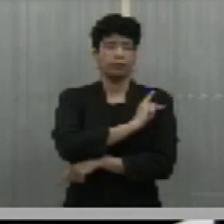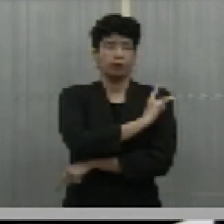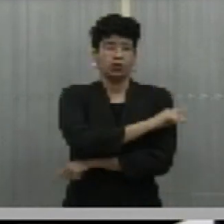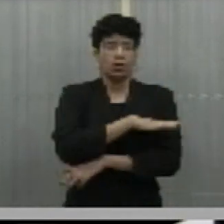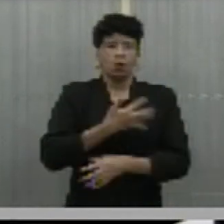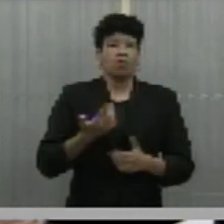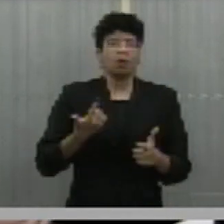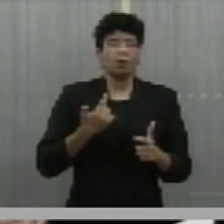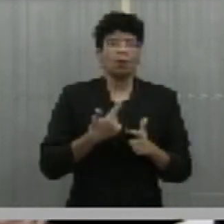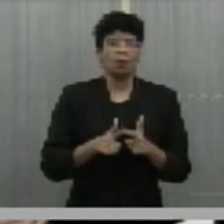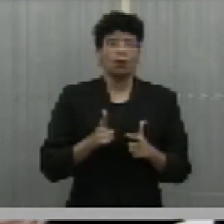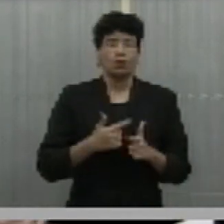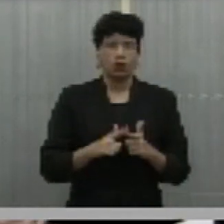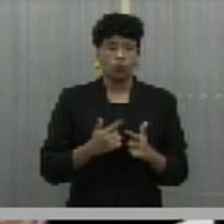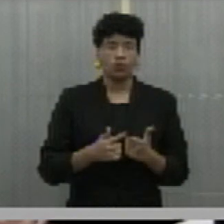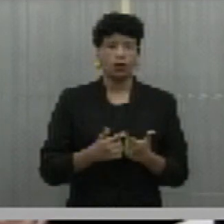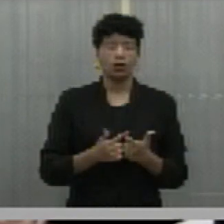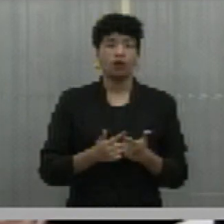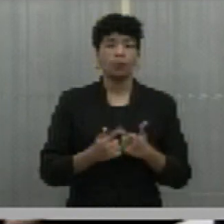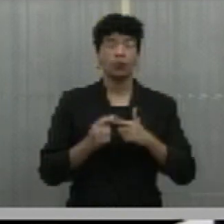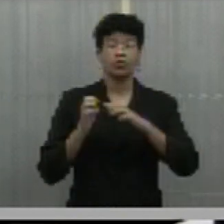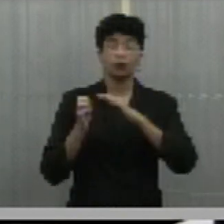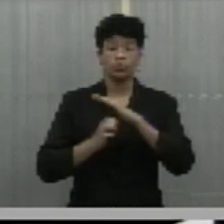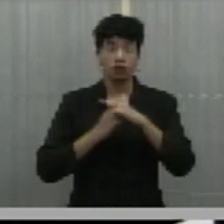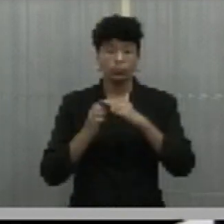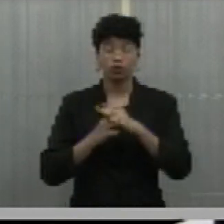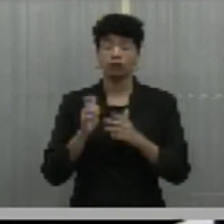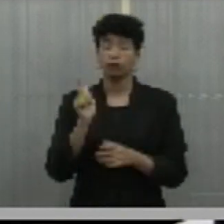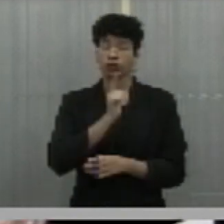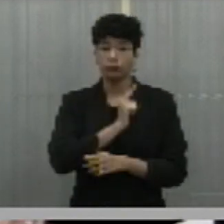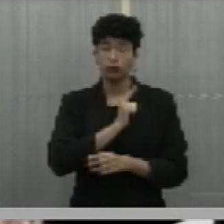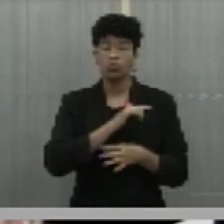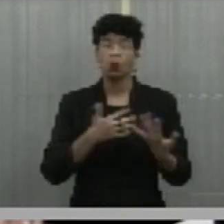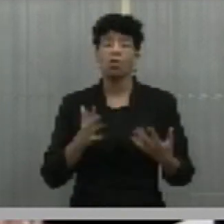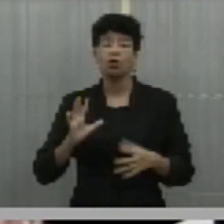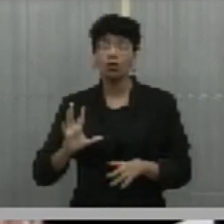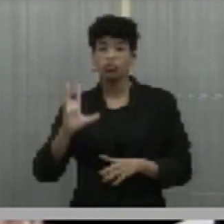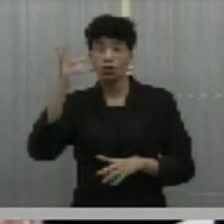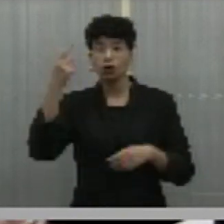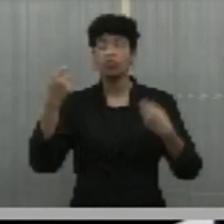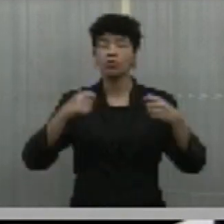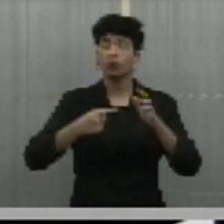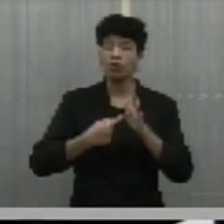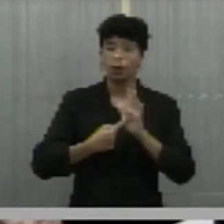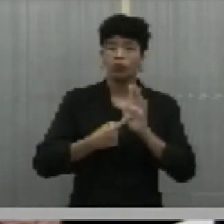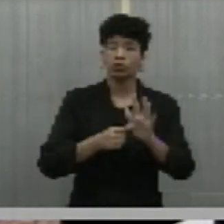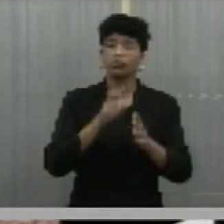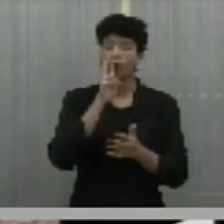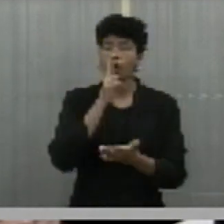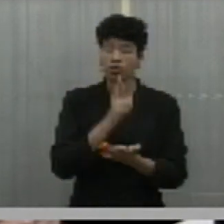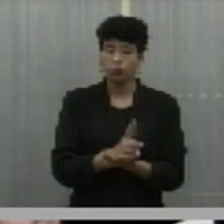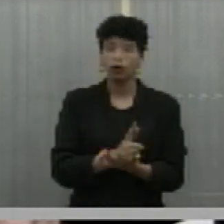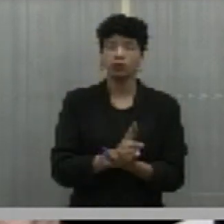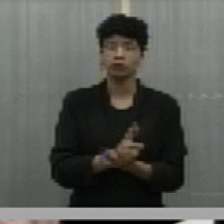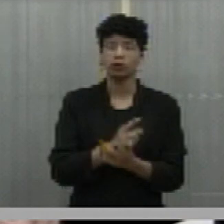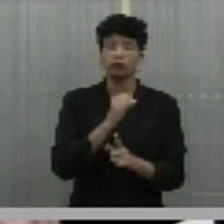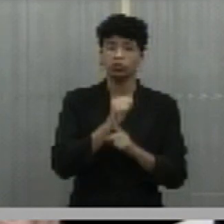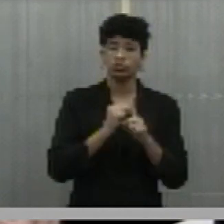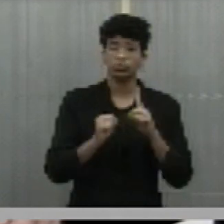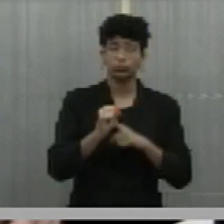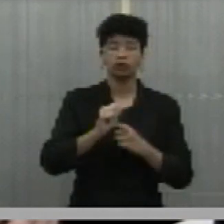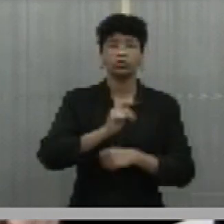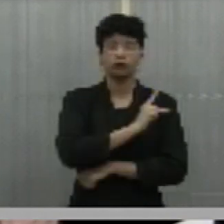são os problemas que a concessionária enfrenta e quais são as soluções que ela deve apresentar como resposta à sociedade